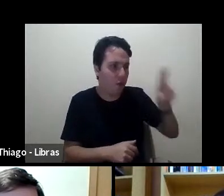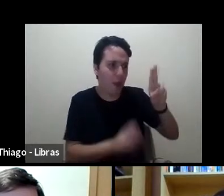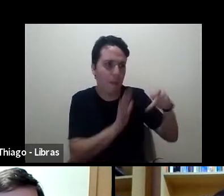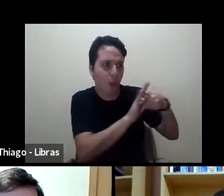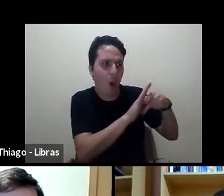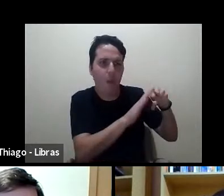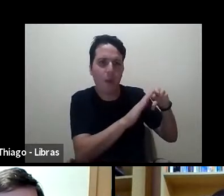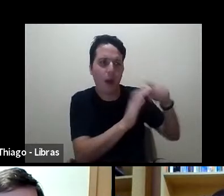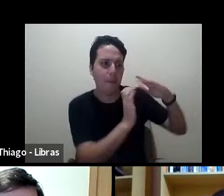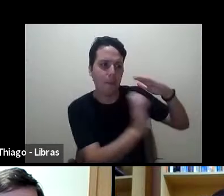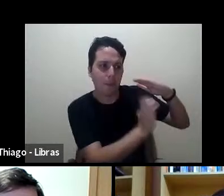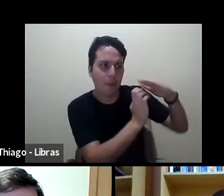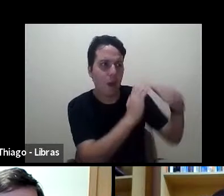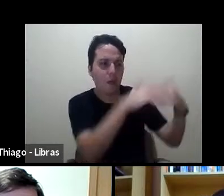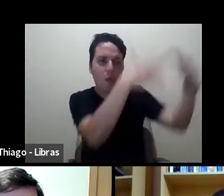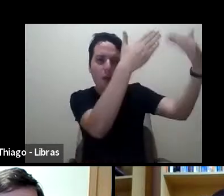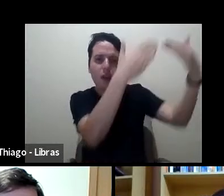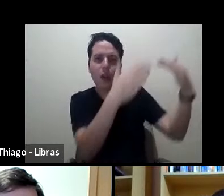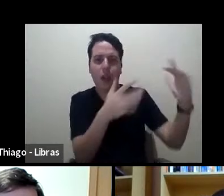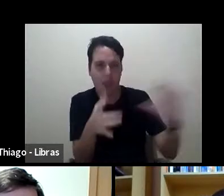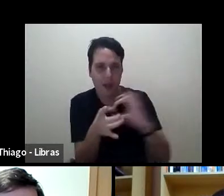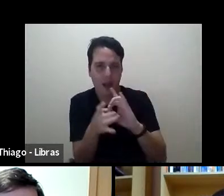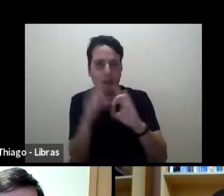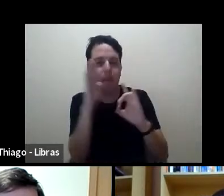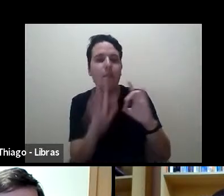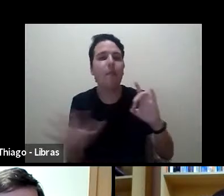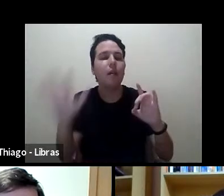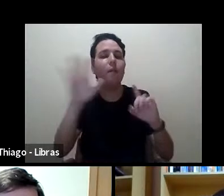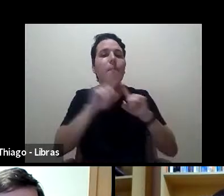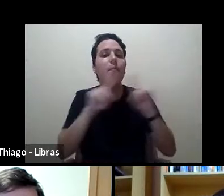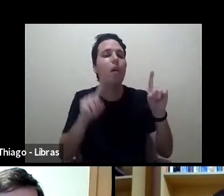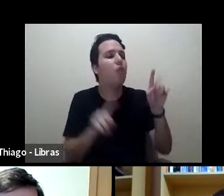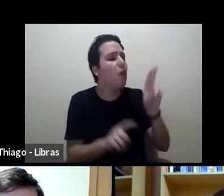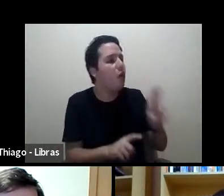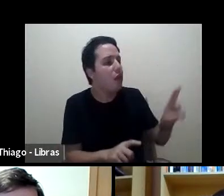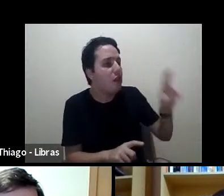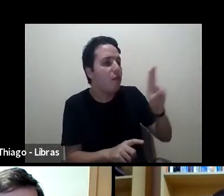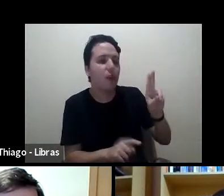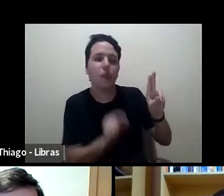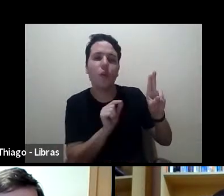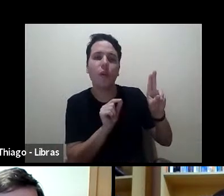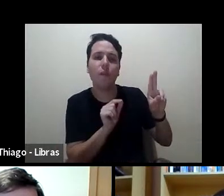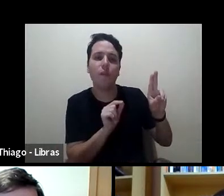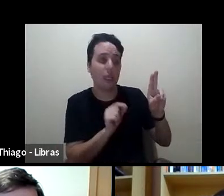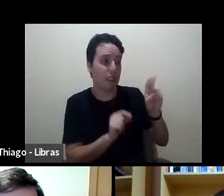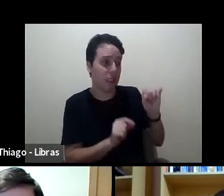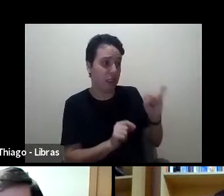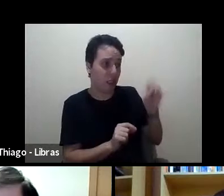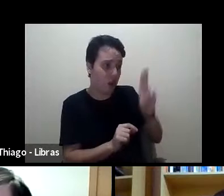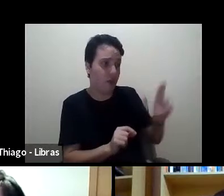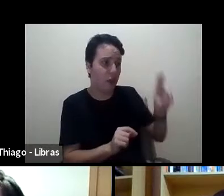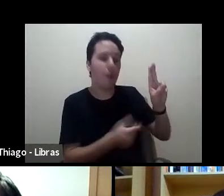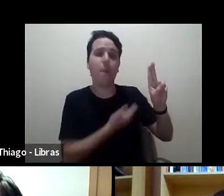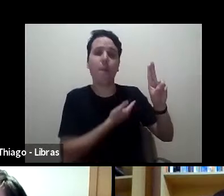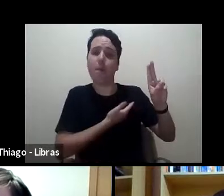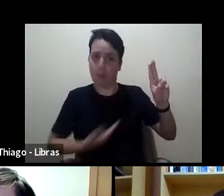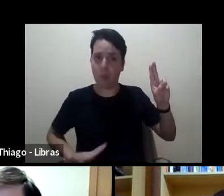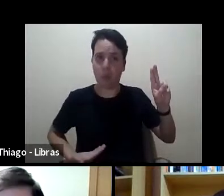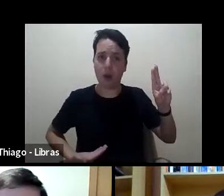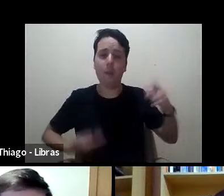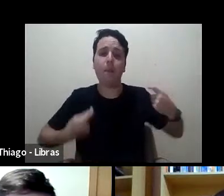tão criticada no Brasil, mas de uma universidade que, se é uma universidade pública, tem que